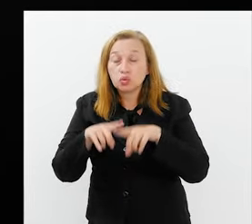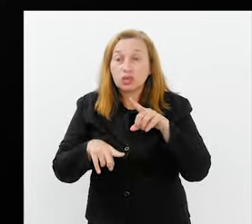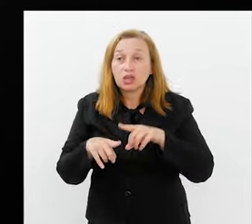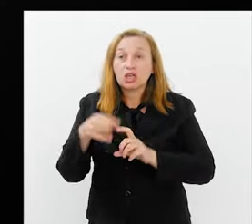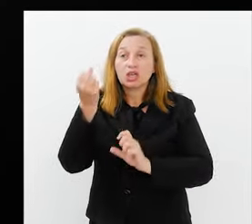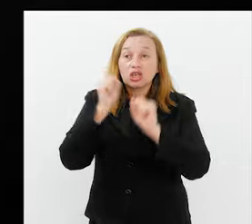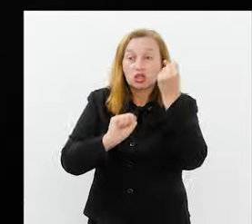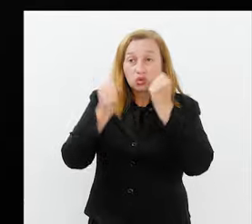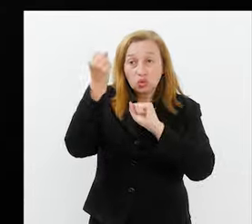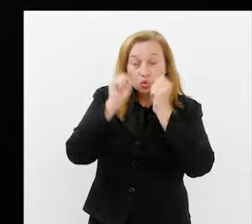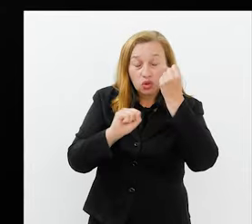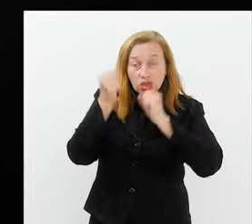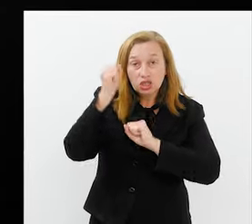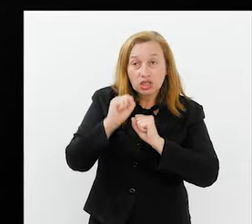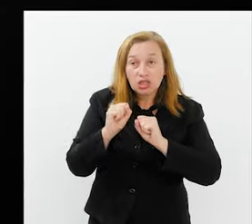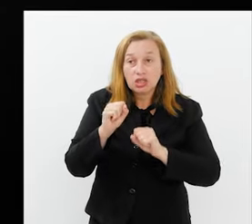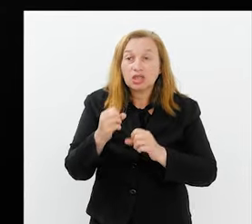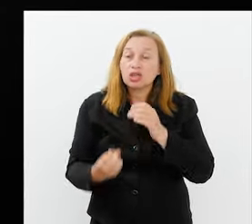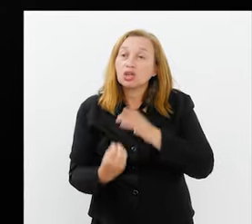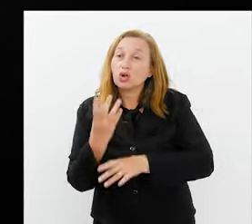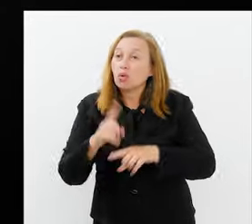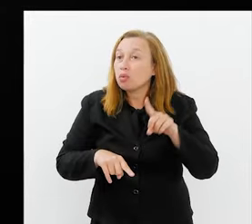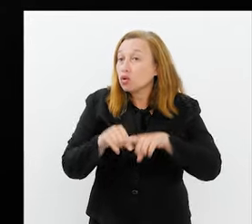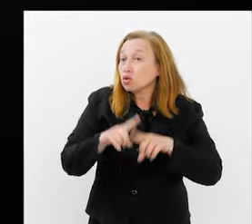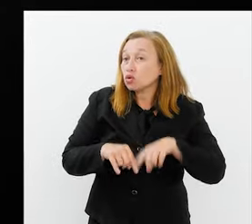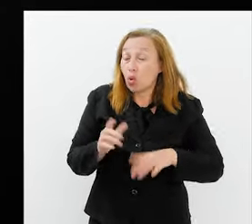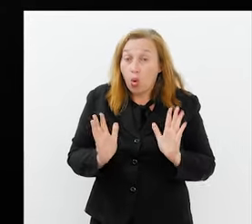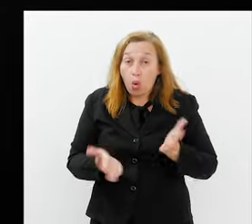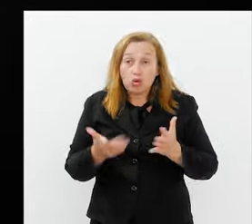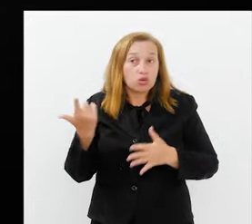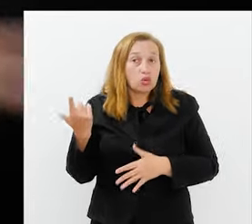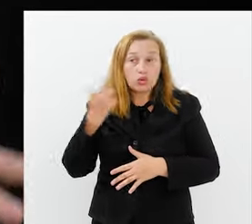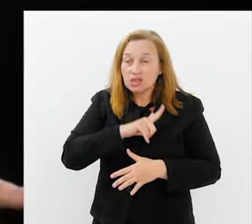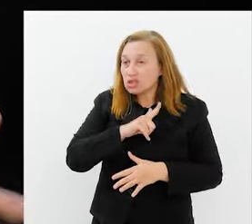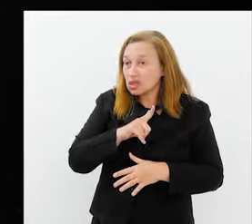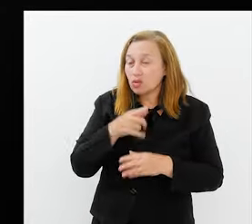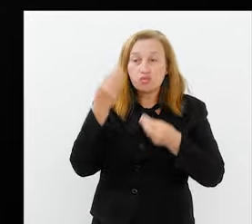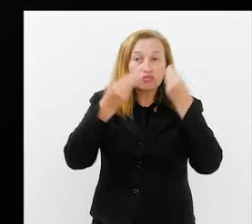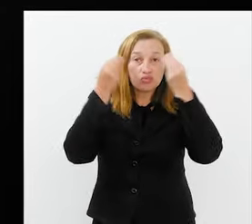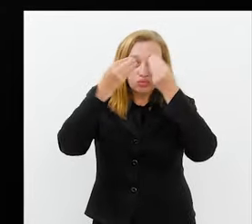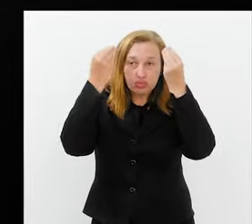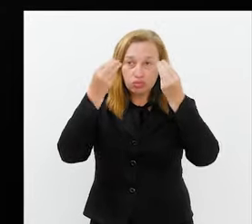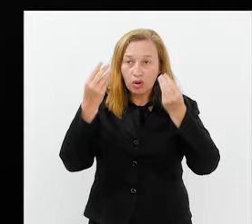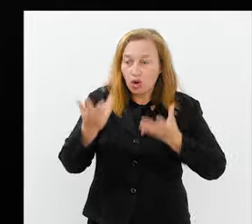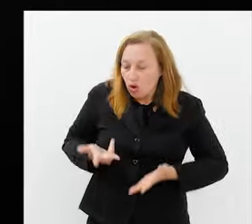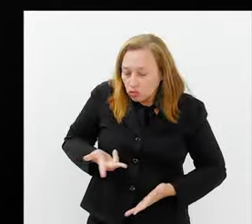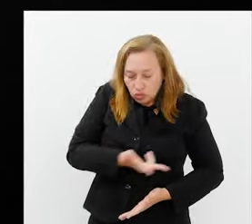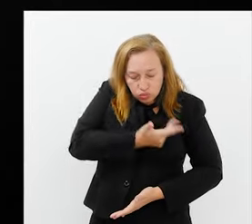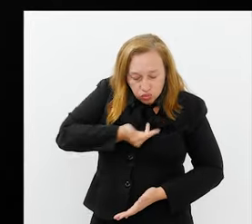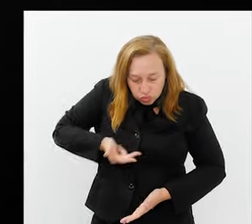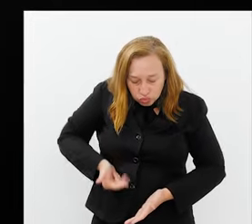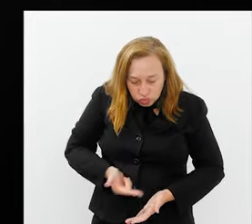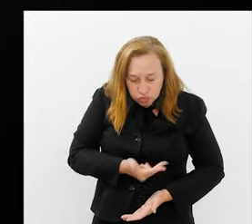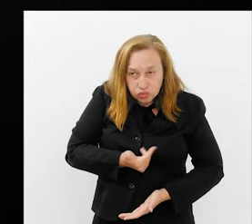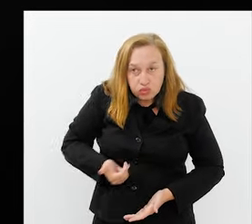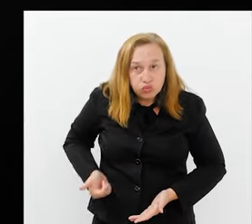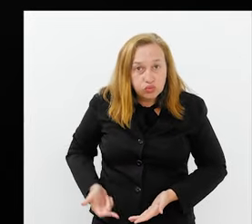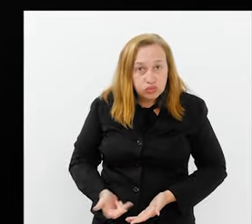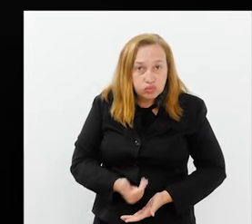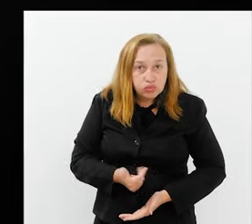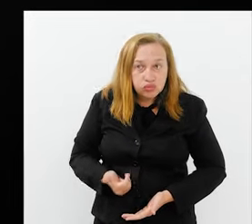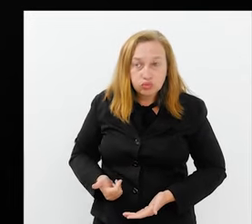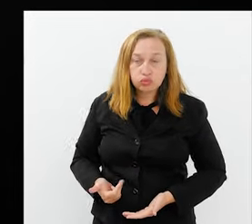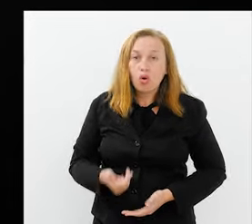a indústria desenvolveu produtos, que hoje eu consigo produzir uma maquiagem corporal com a